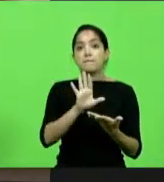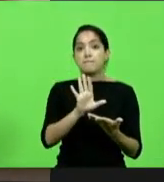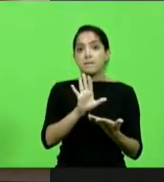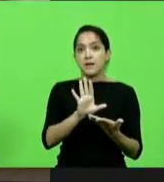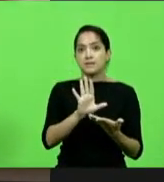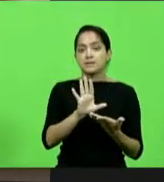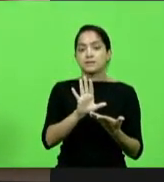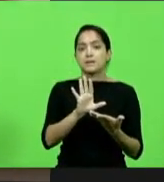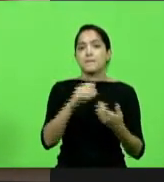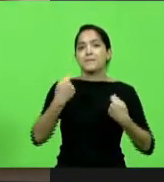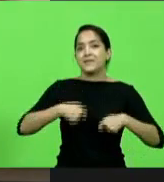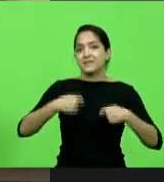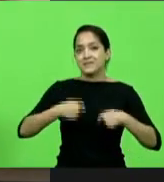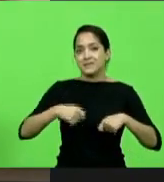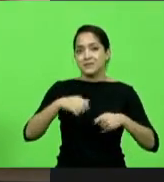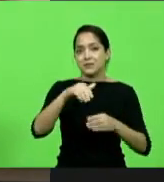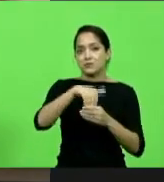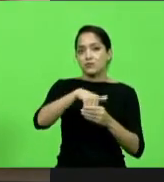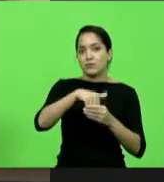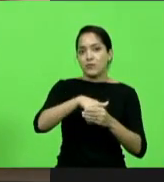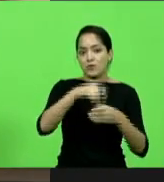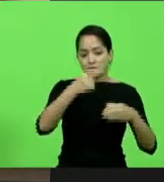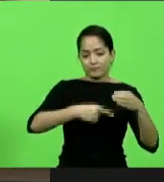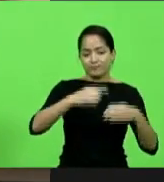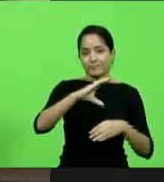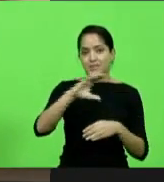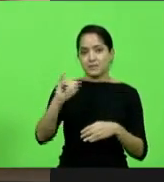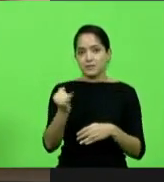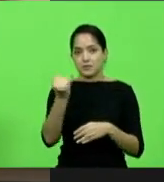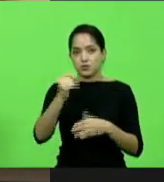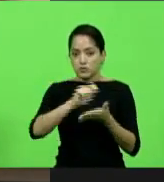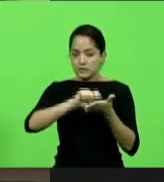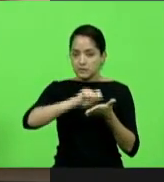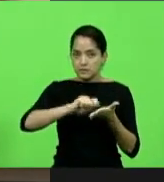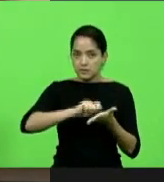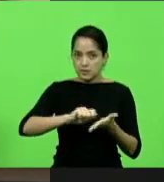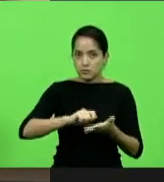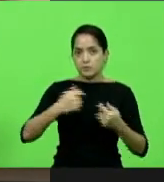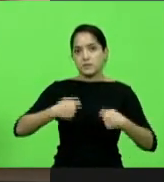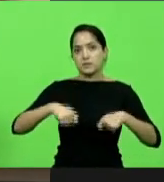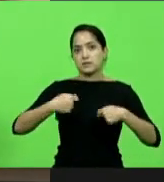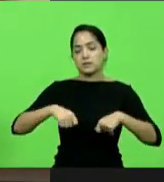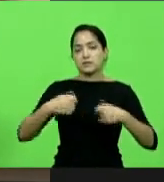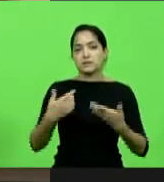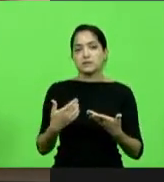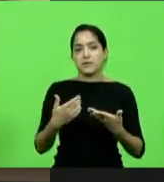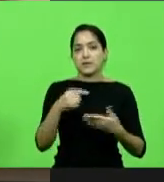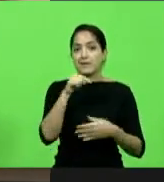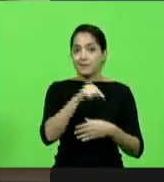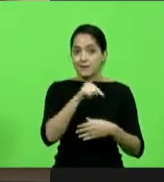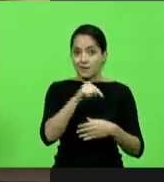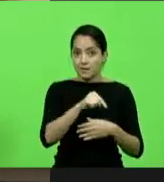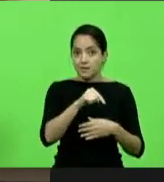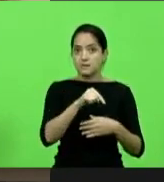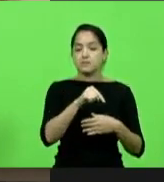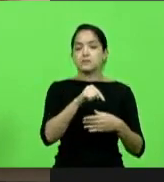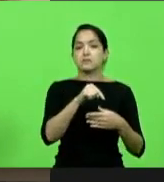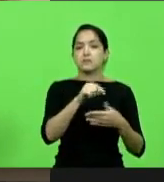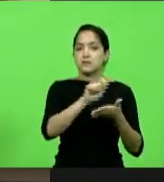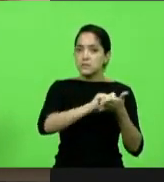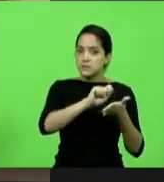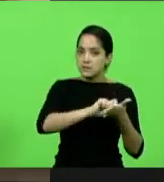voto da CCJ. O voto escrito da CCJ. Porque é o voto escrito da CCJ